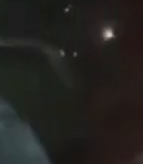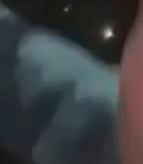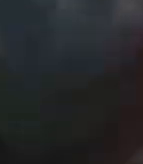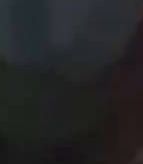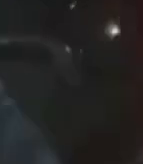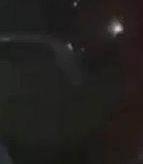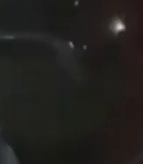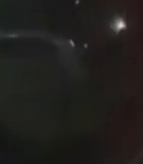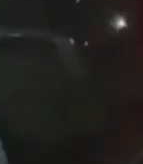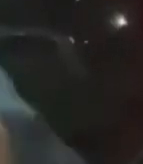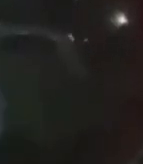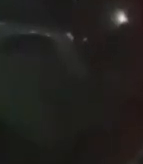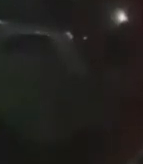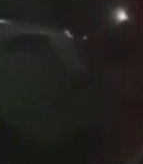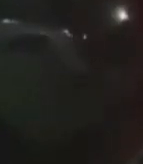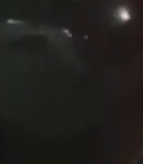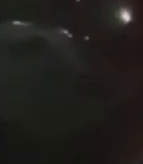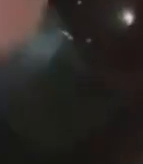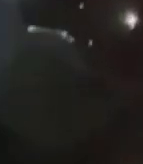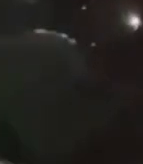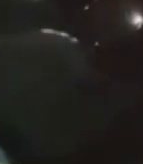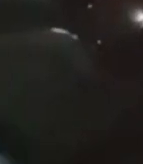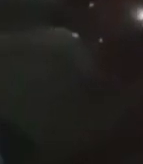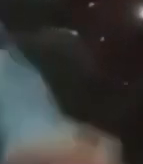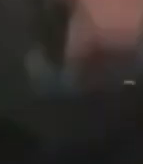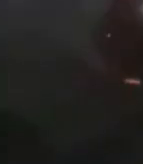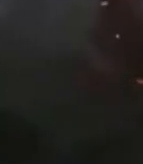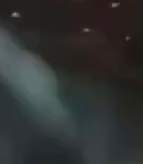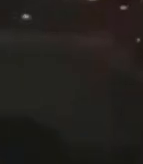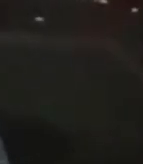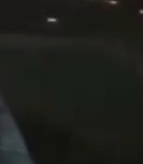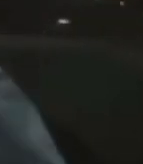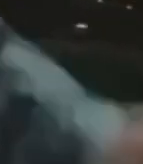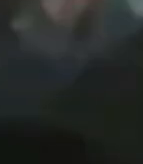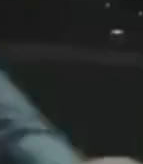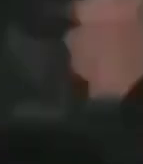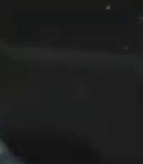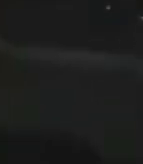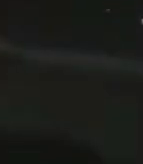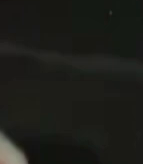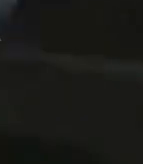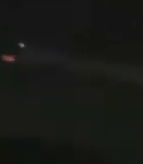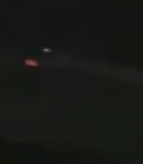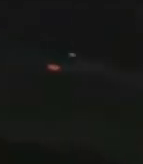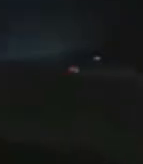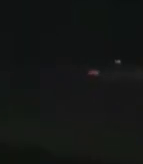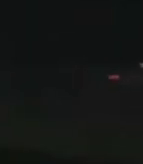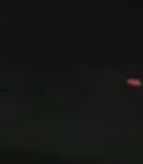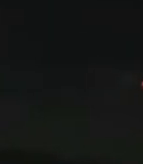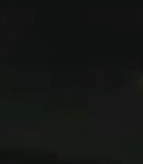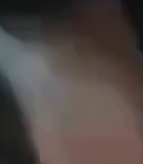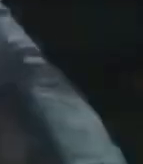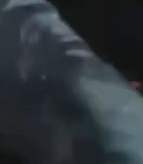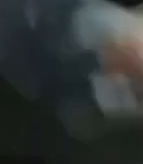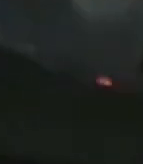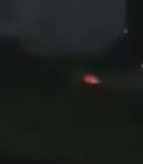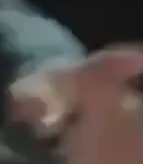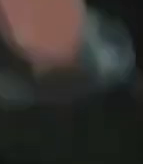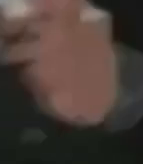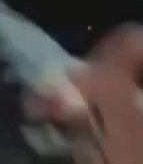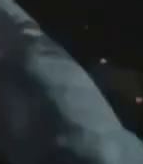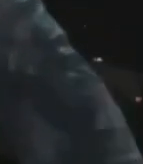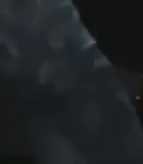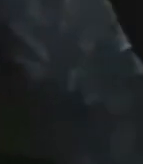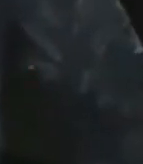favor, venha nos ajudar. A nossa parte, a minha parte, como prefeito, eu tenho feito. Mas eu preciso do estado de